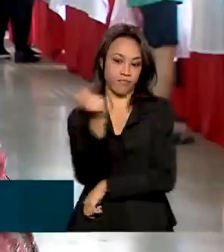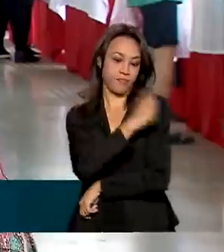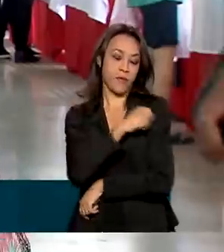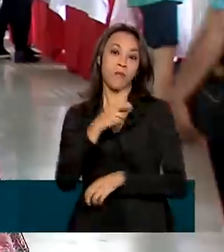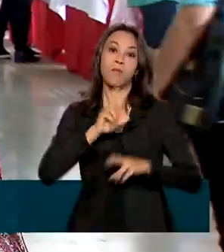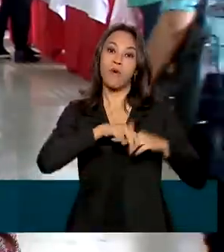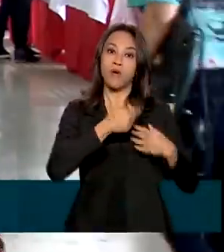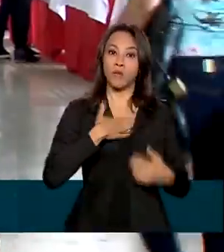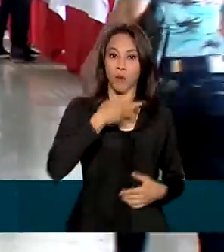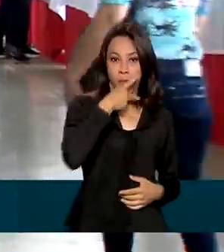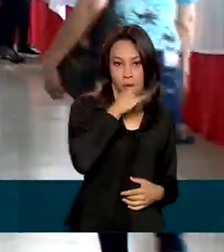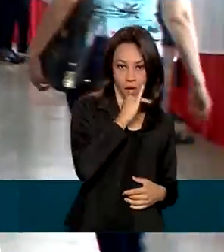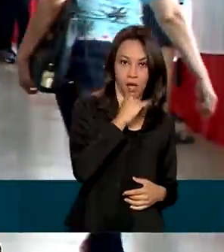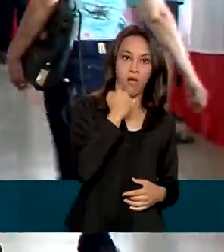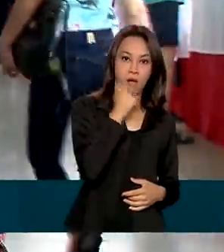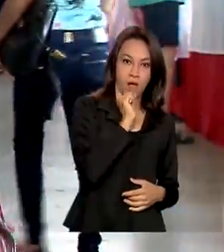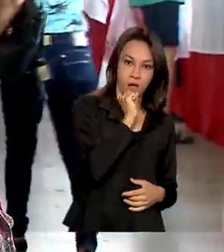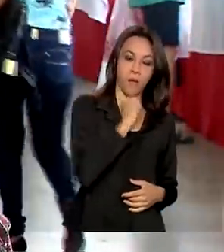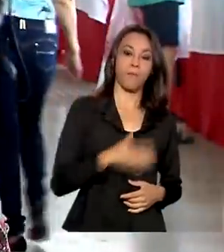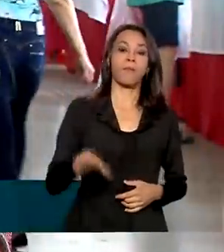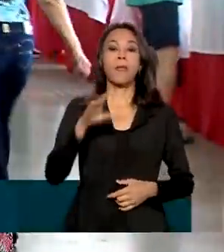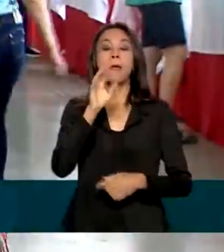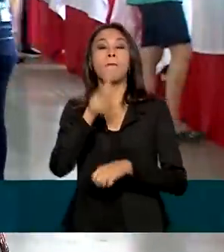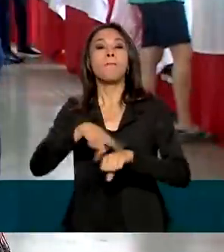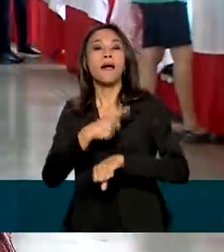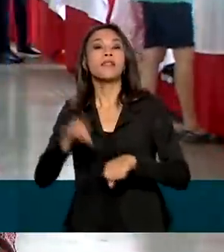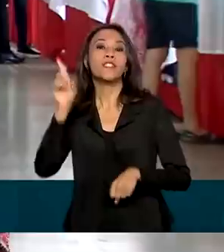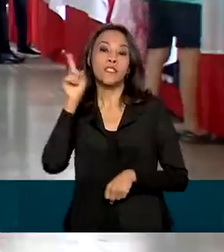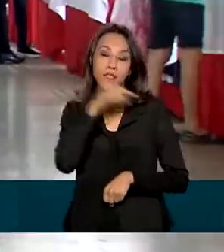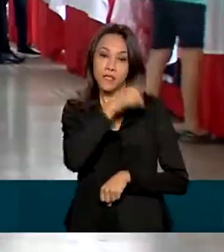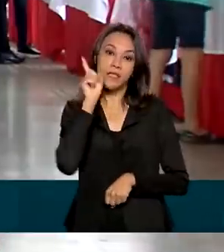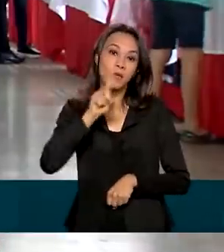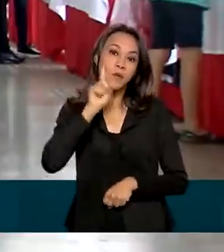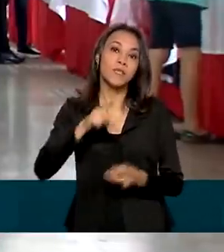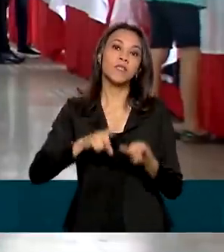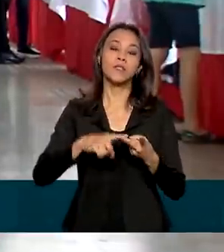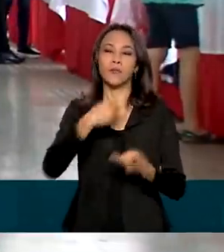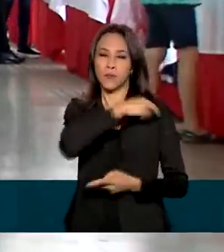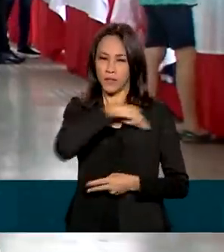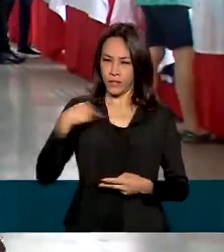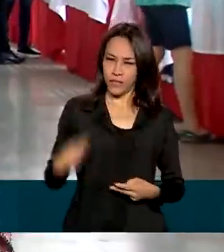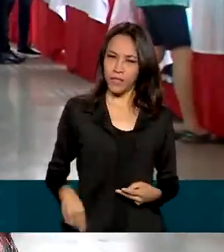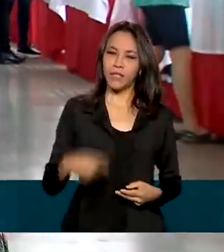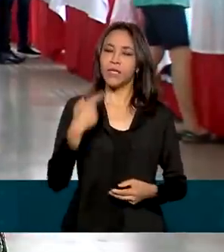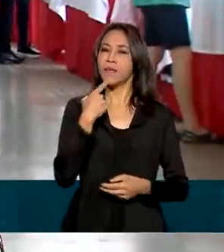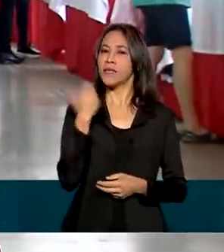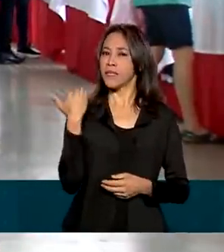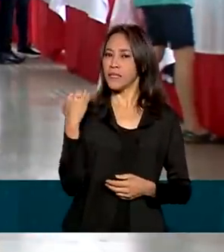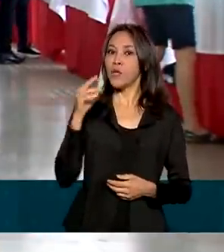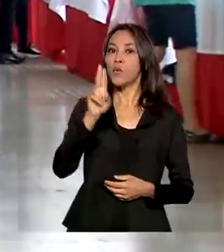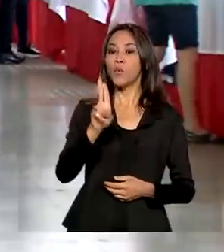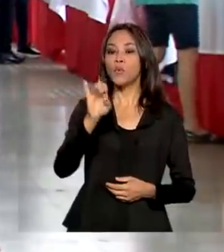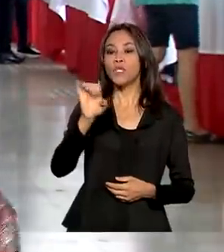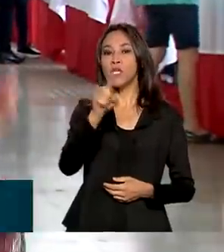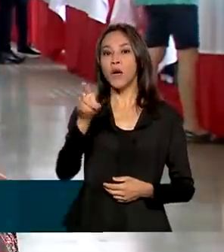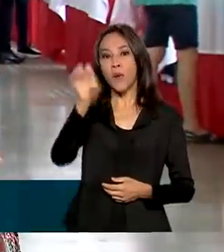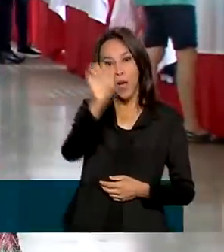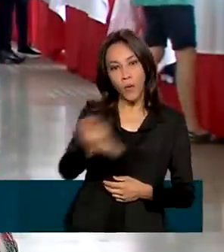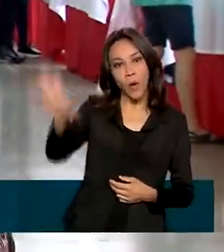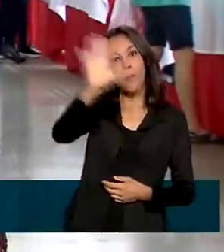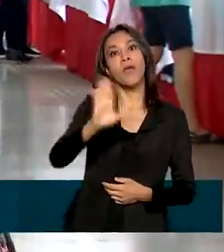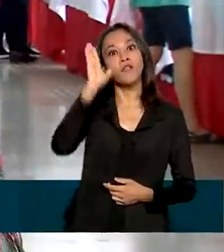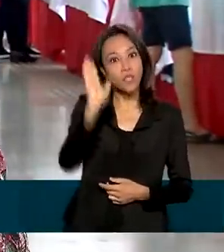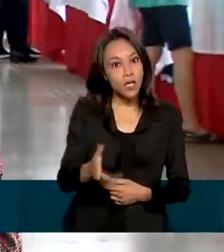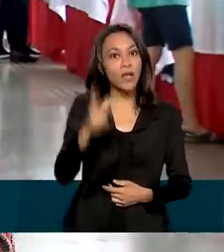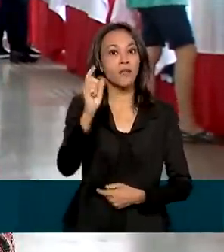também. Países como os Estados Unidos, China e mais recentemente a União Europeia já estão vacinando crianças de